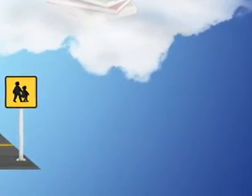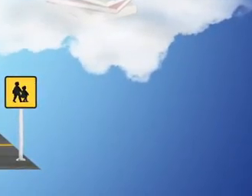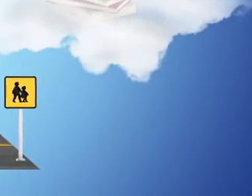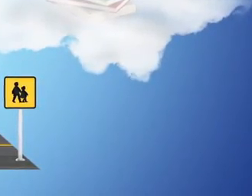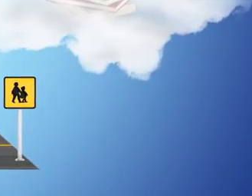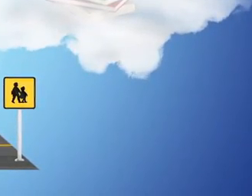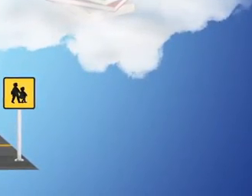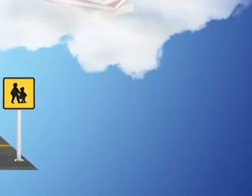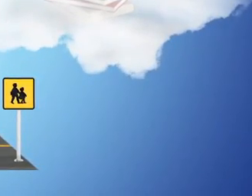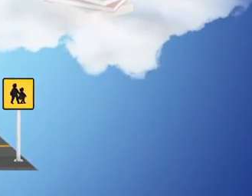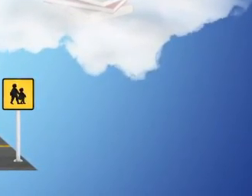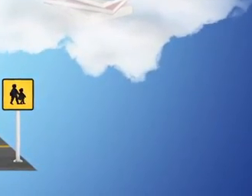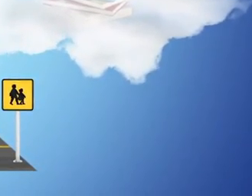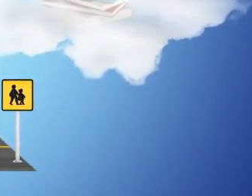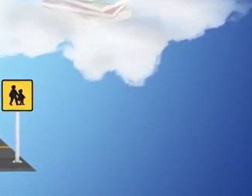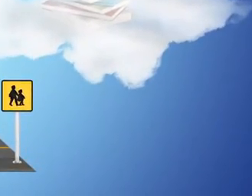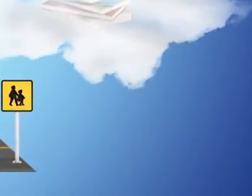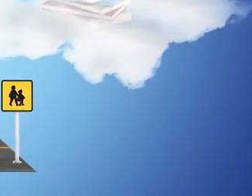abraço.